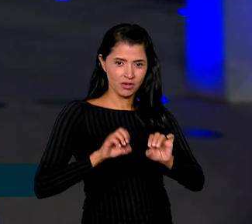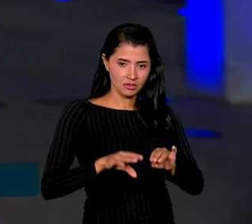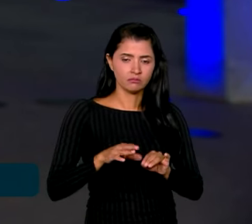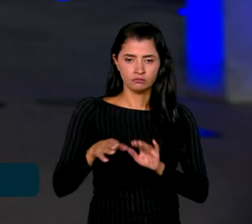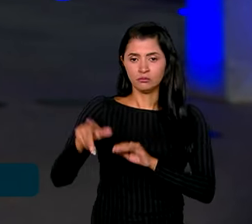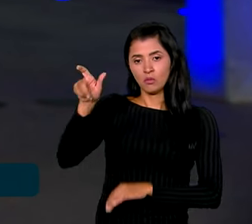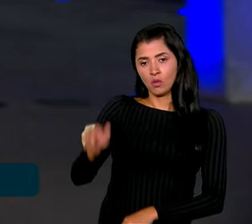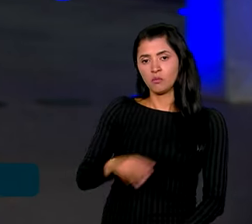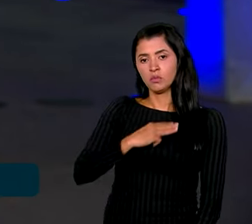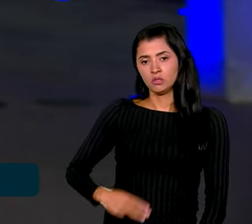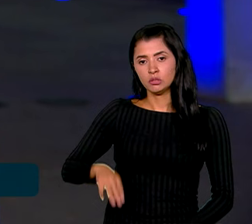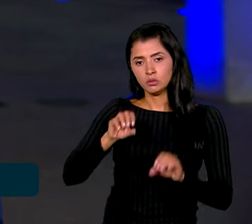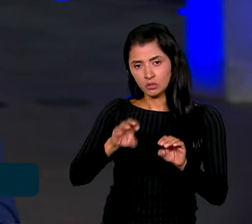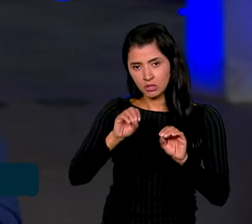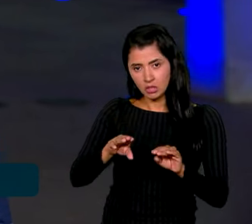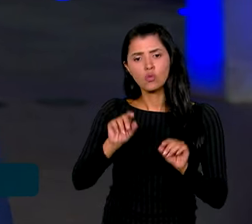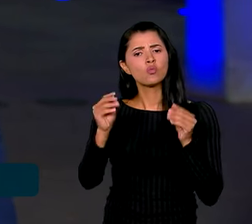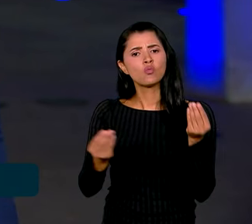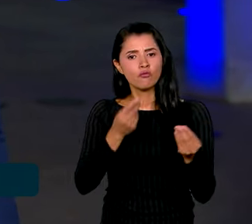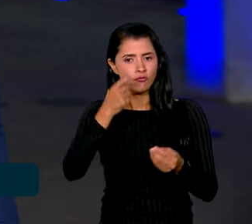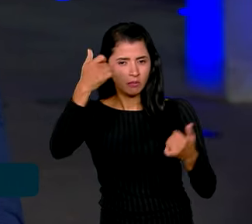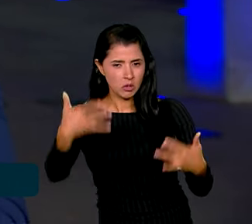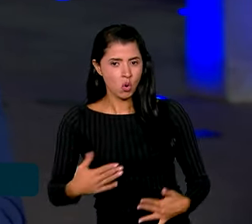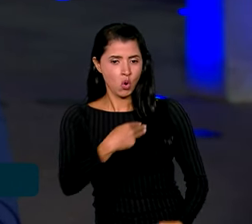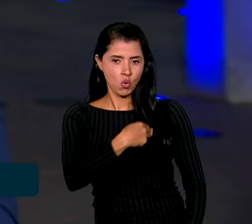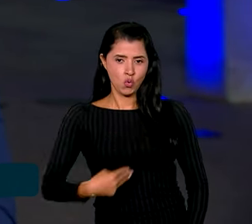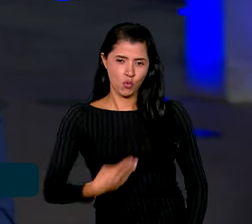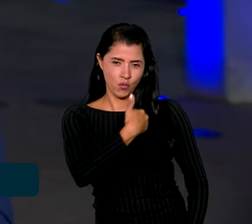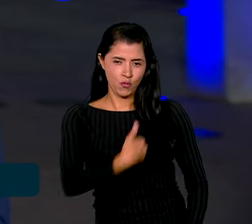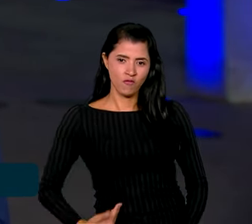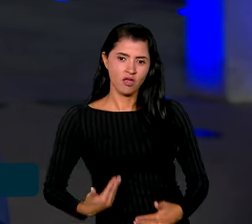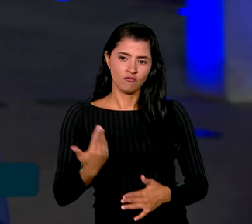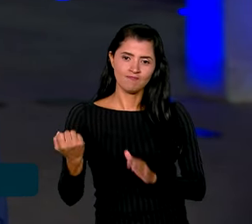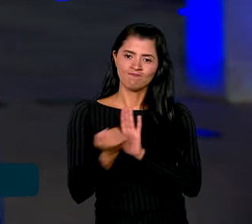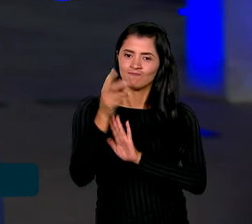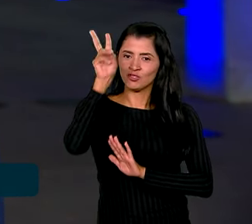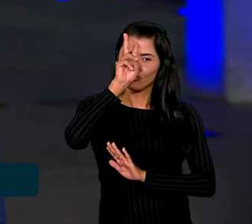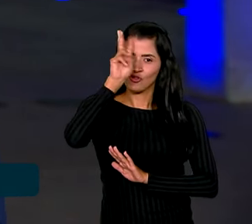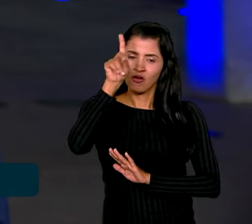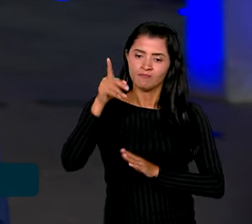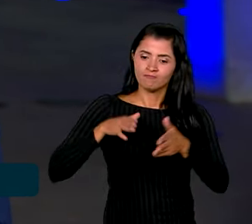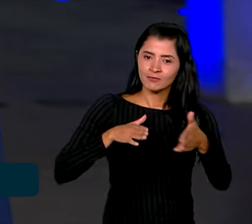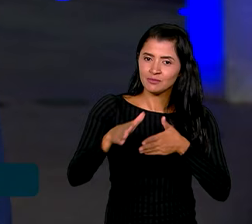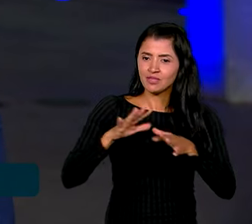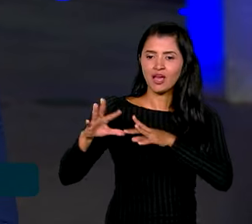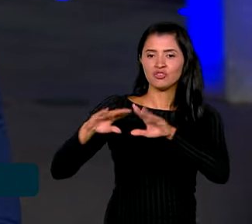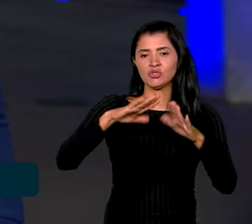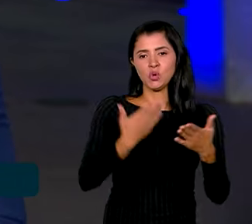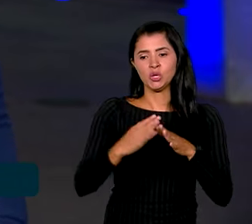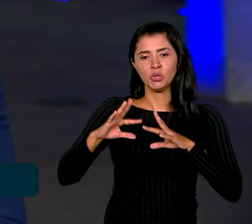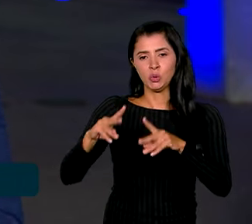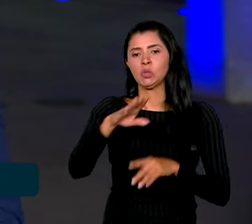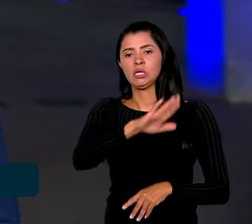Educação, Camilo Santana, o governo vai fazer história ao dar acessibilidade às escolas e todas as crianças e jovens com